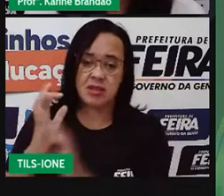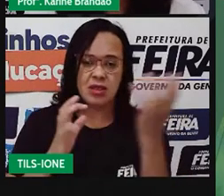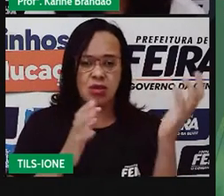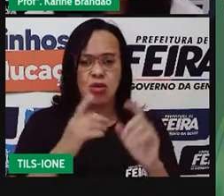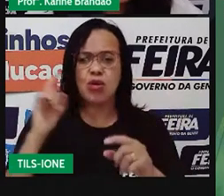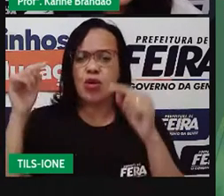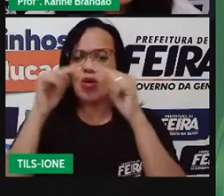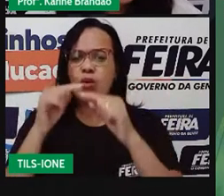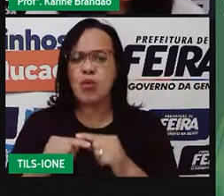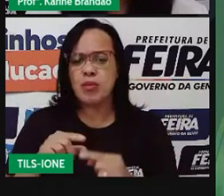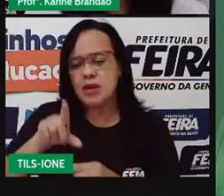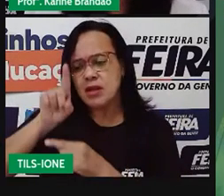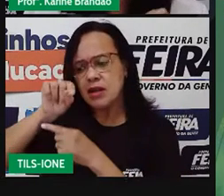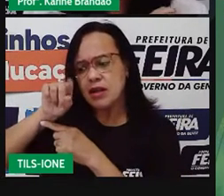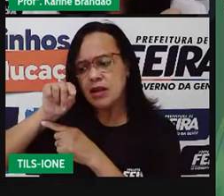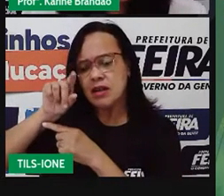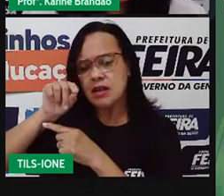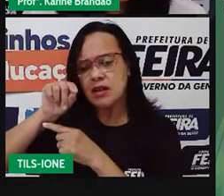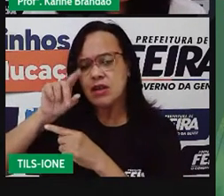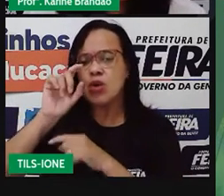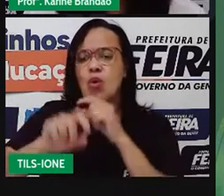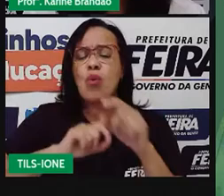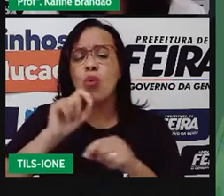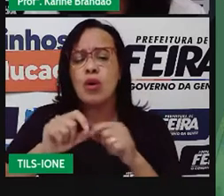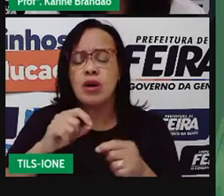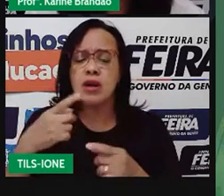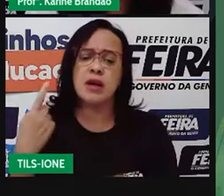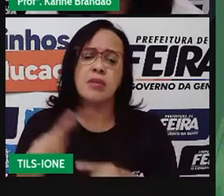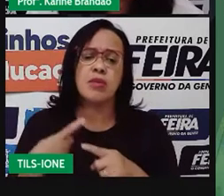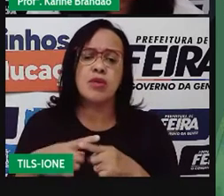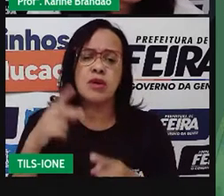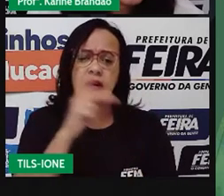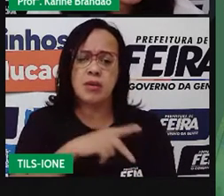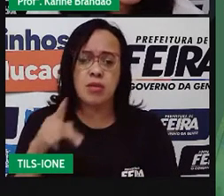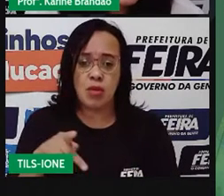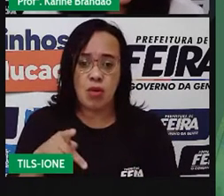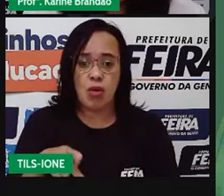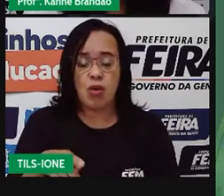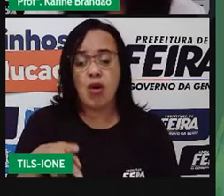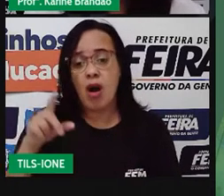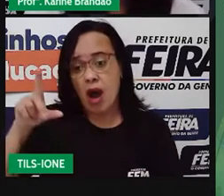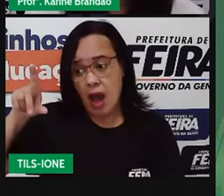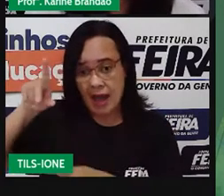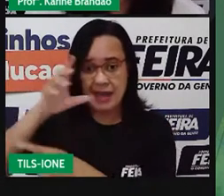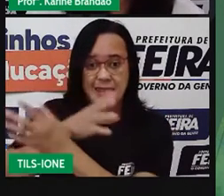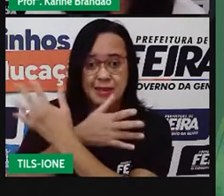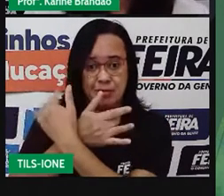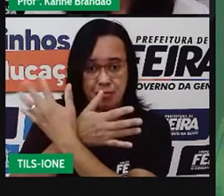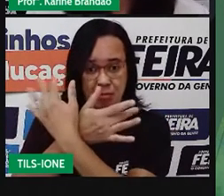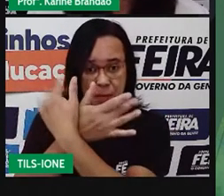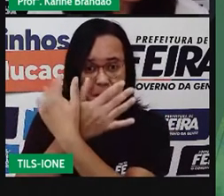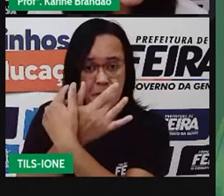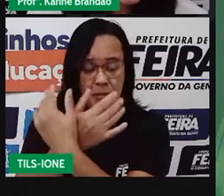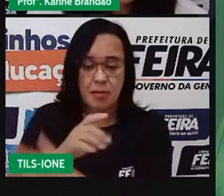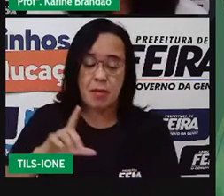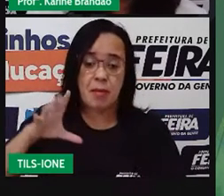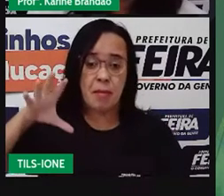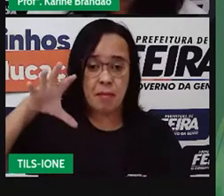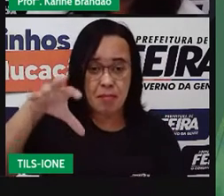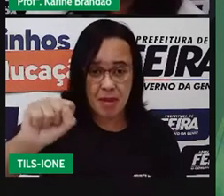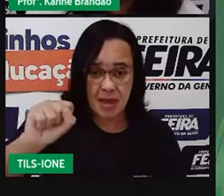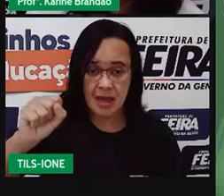Exatamente. Olha o que essa frase diz, ele pega, mata e come. Esse processo de comer